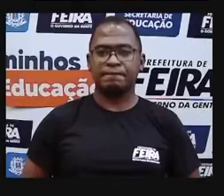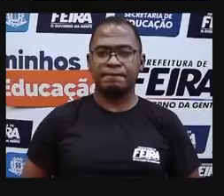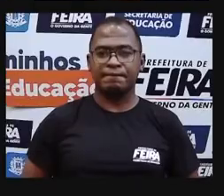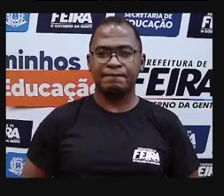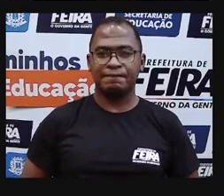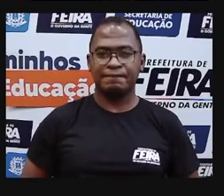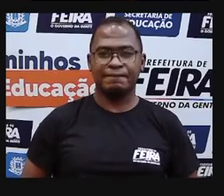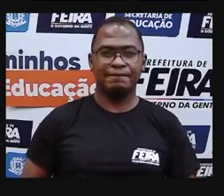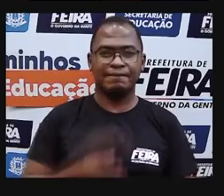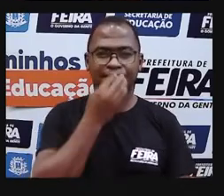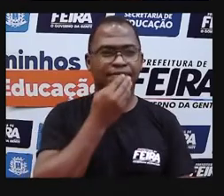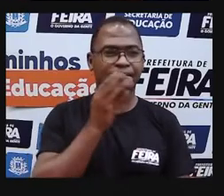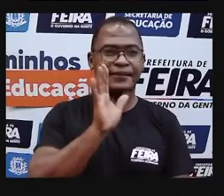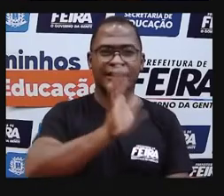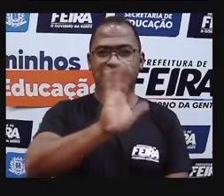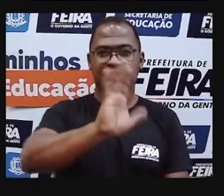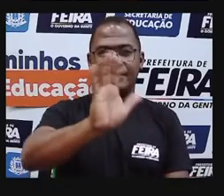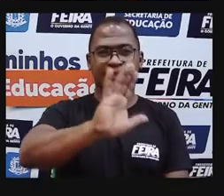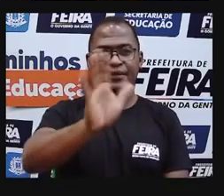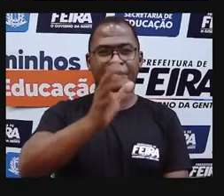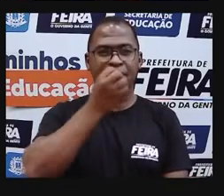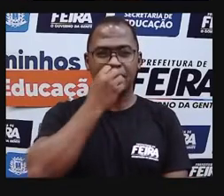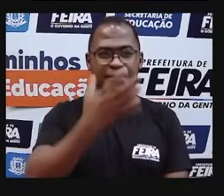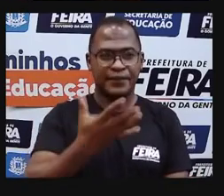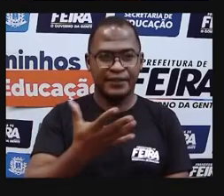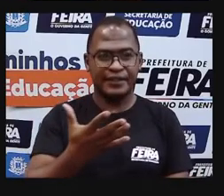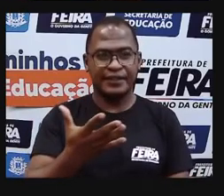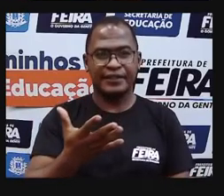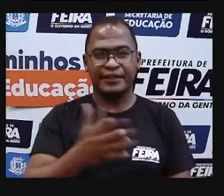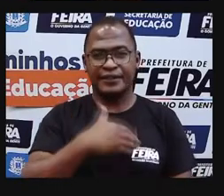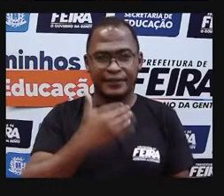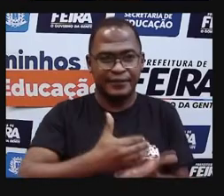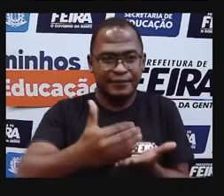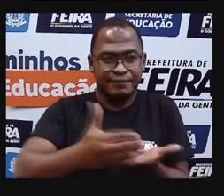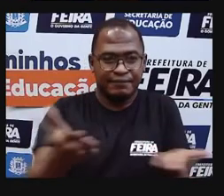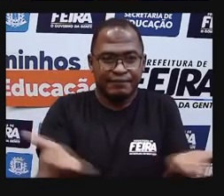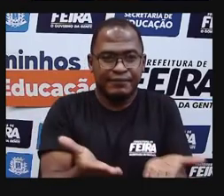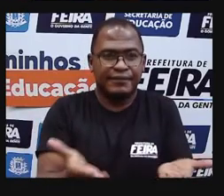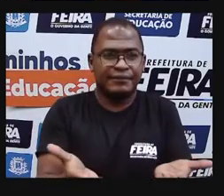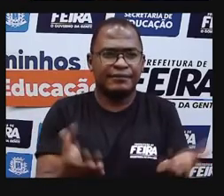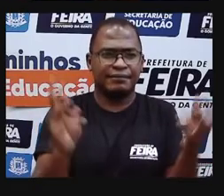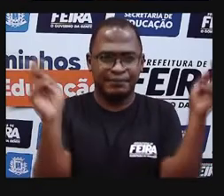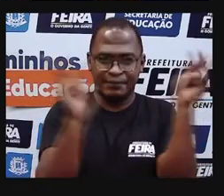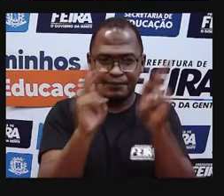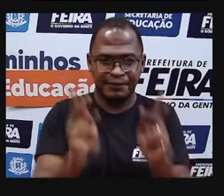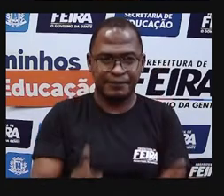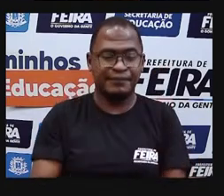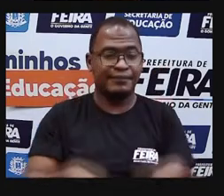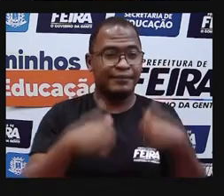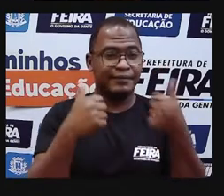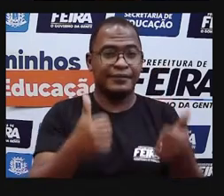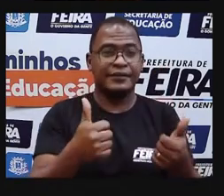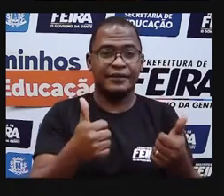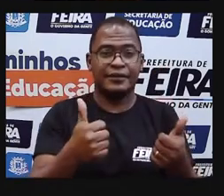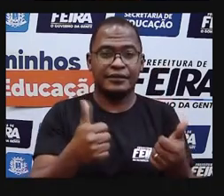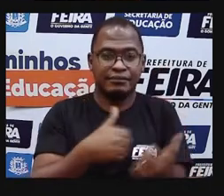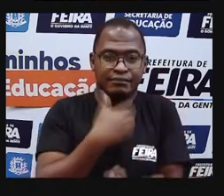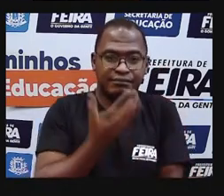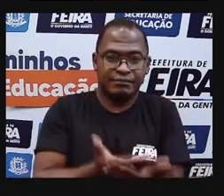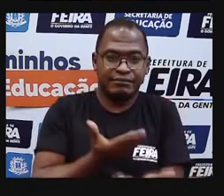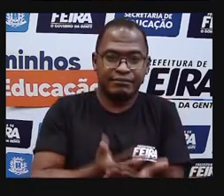Olá pessoal, como estão? Tudo em paz? Vamos lá para mais uma aula.